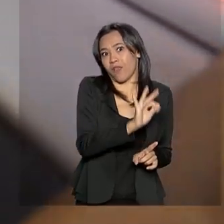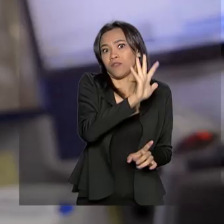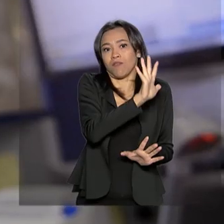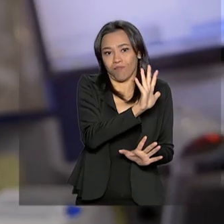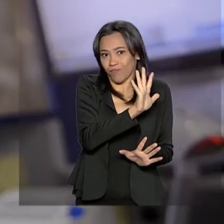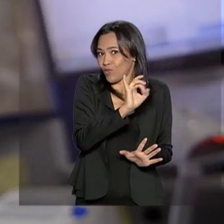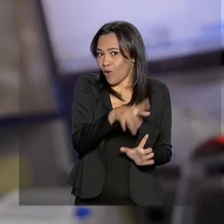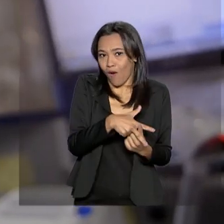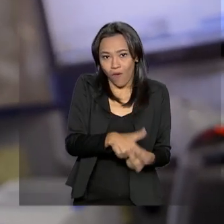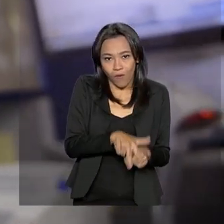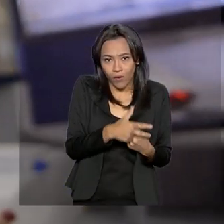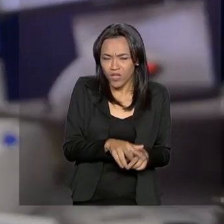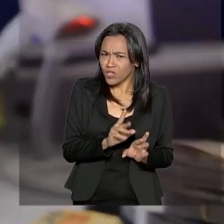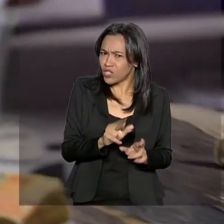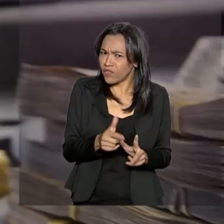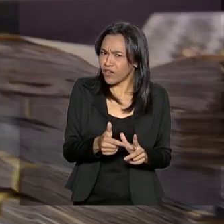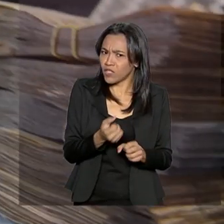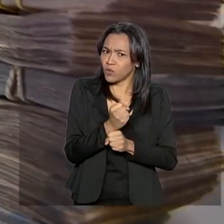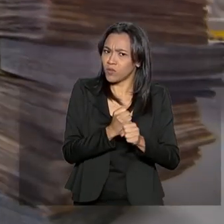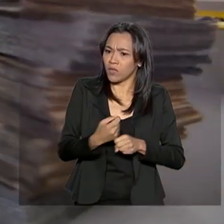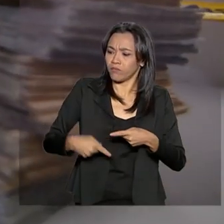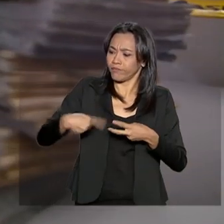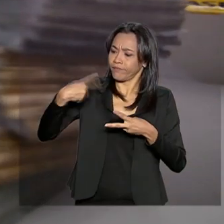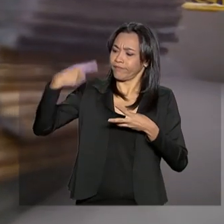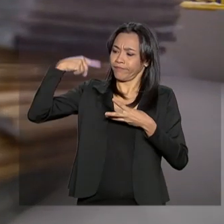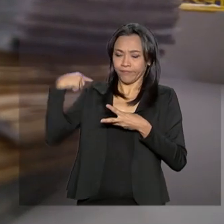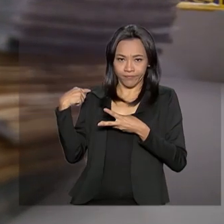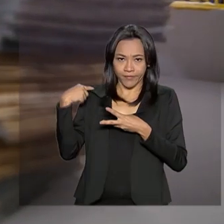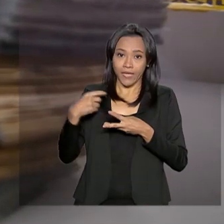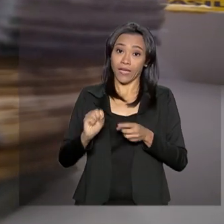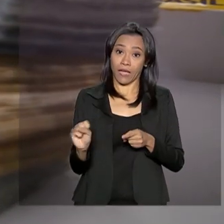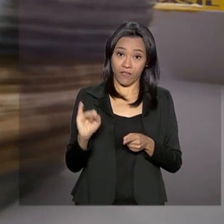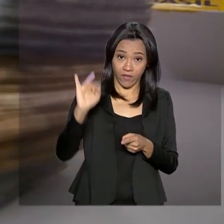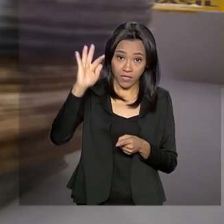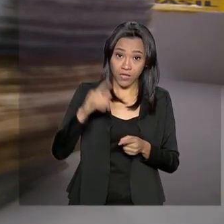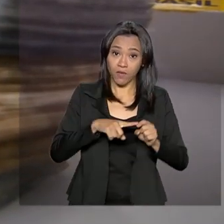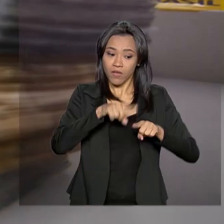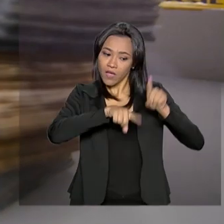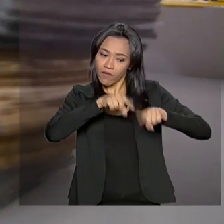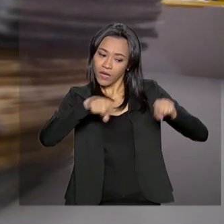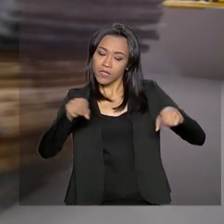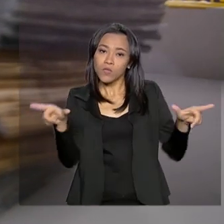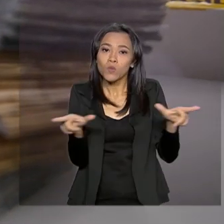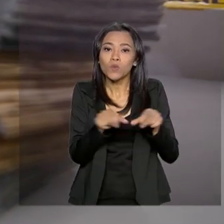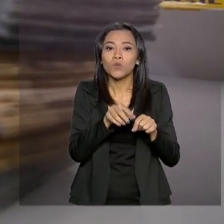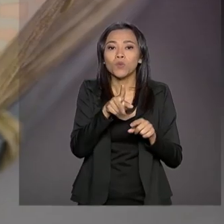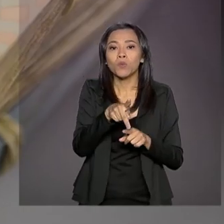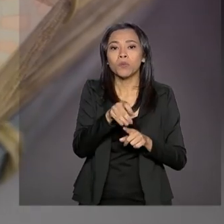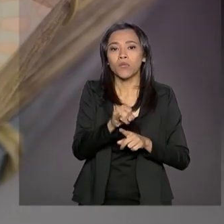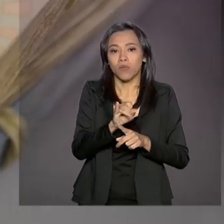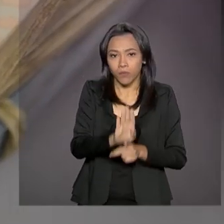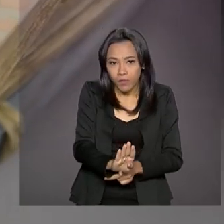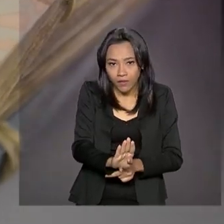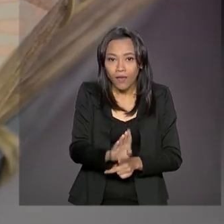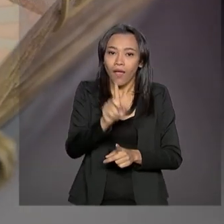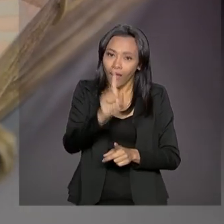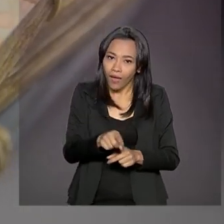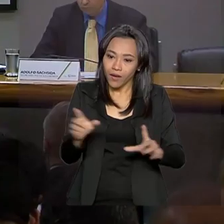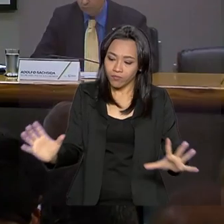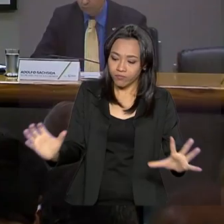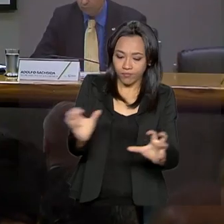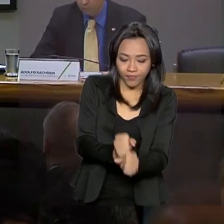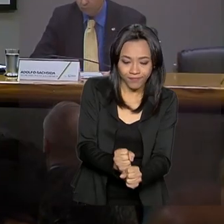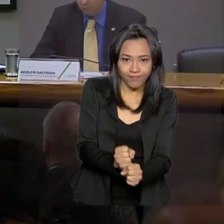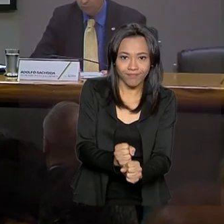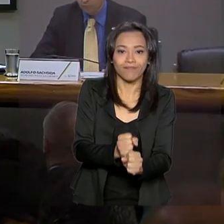diferentemente dos anos anteriores em que a inflação e a variação do produto interno bruto, o PIB, entravam na conta.